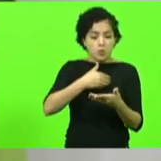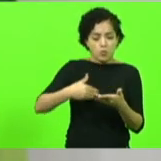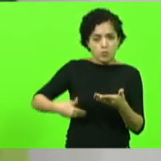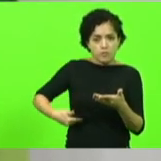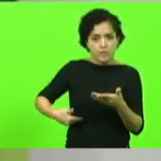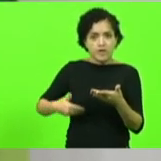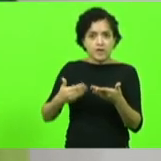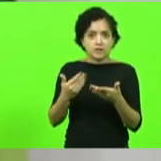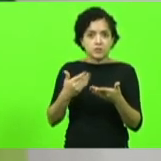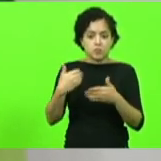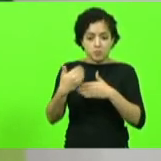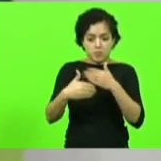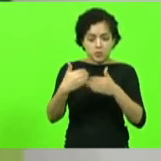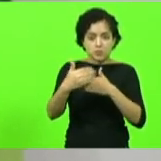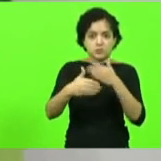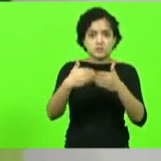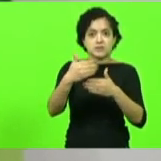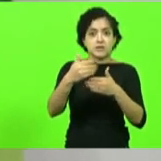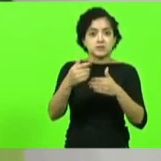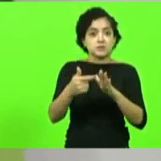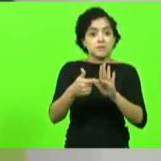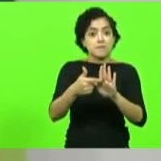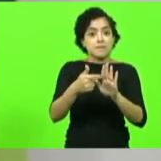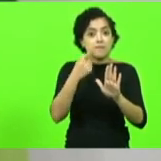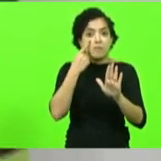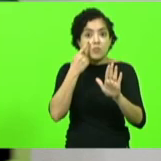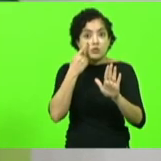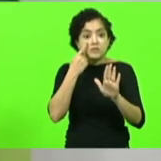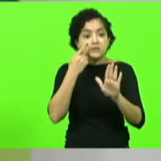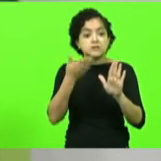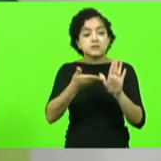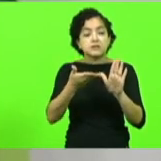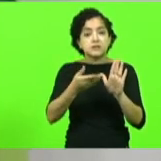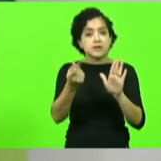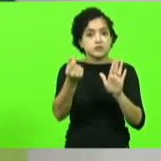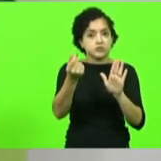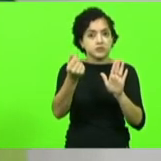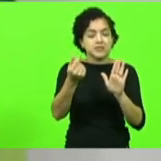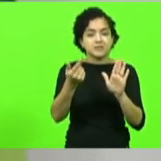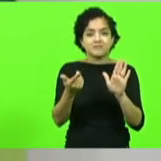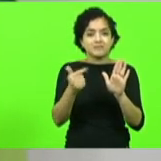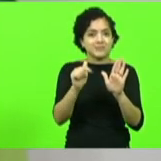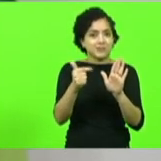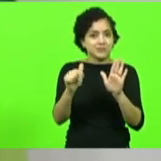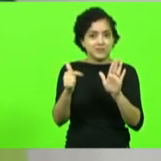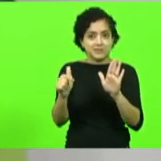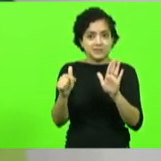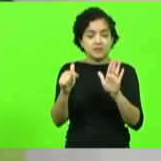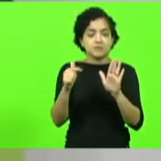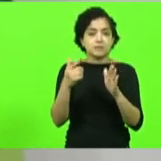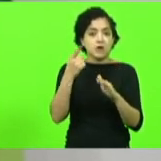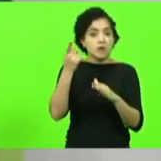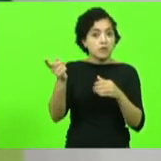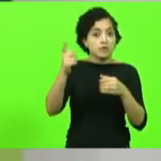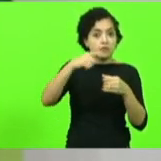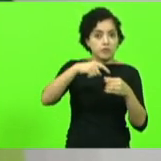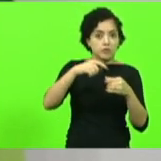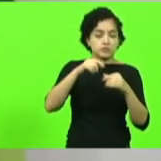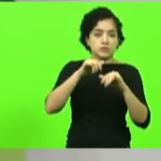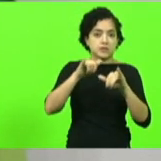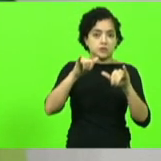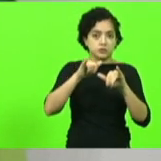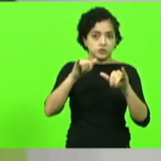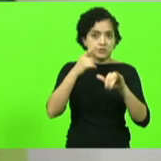reeleição a mostrar o dinheiro ele não vai ter o dinheiro para mostrar porque essa notícia volta a notícia do Anderson